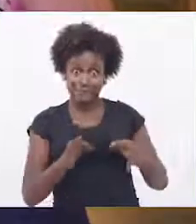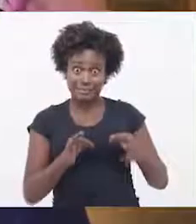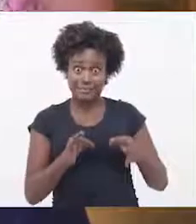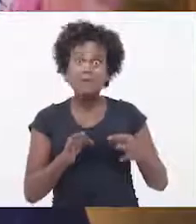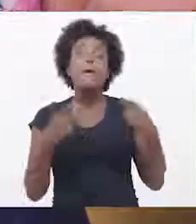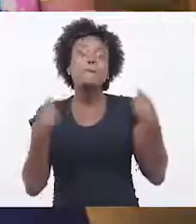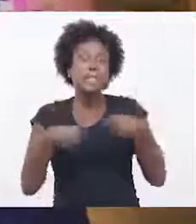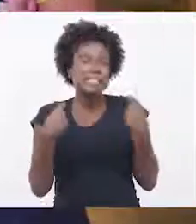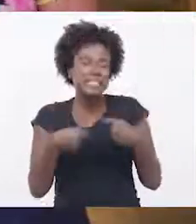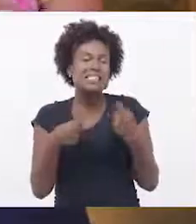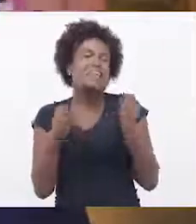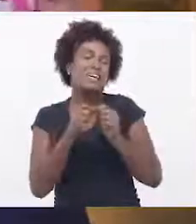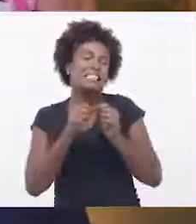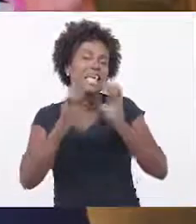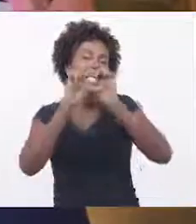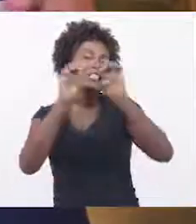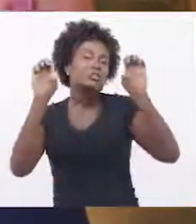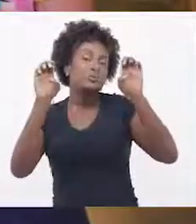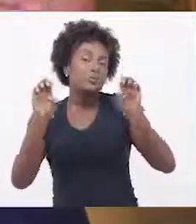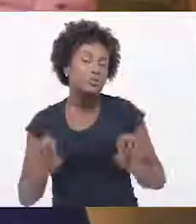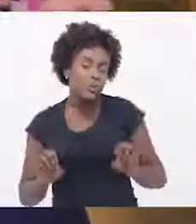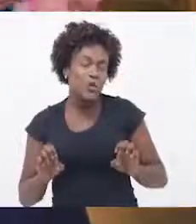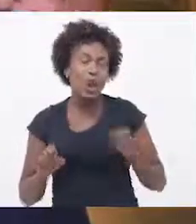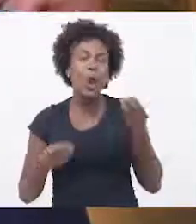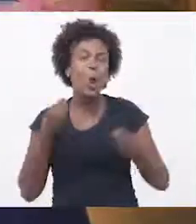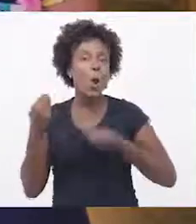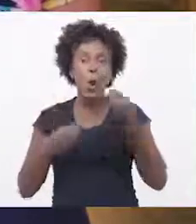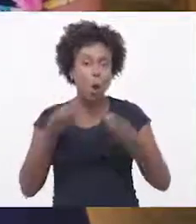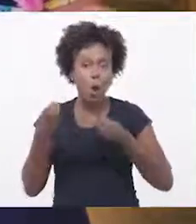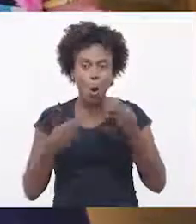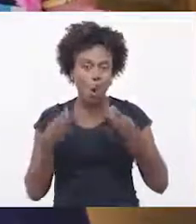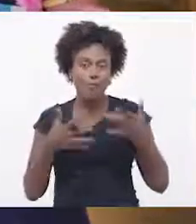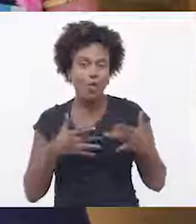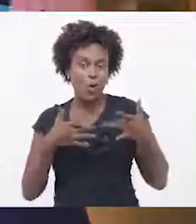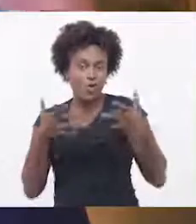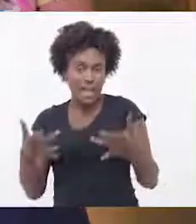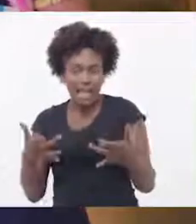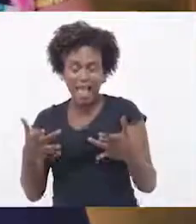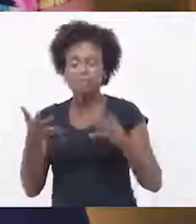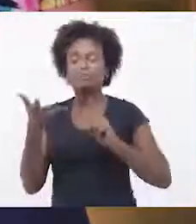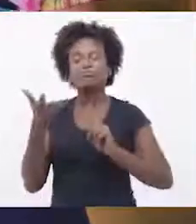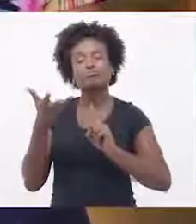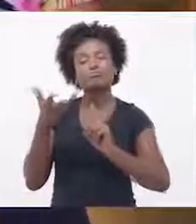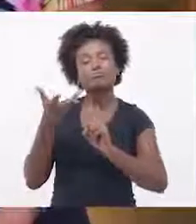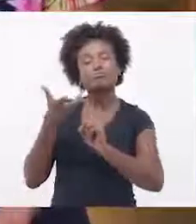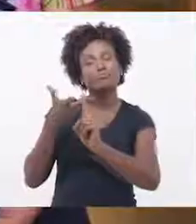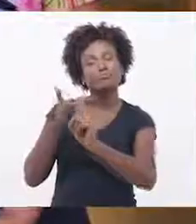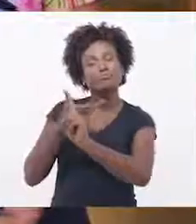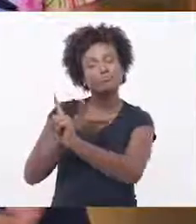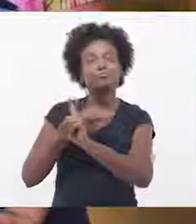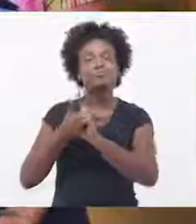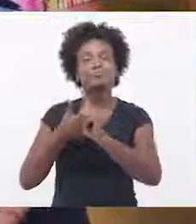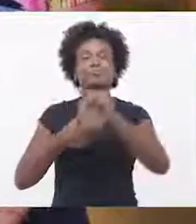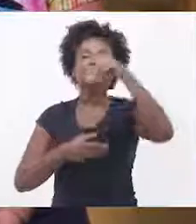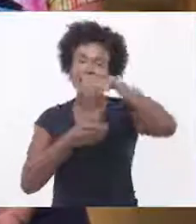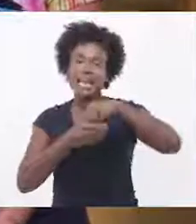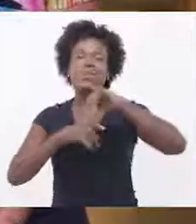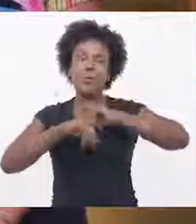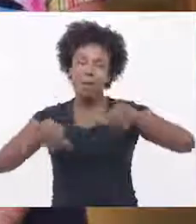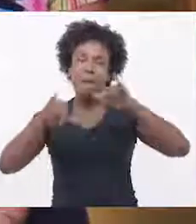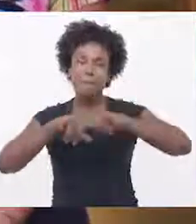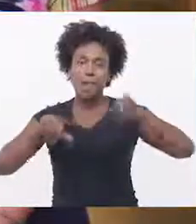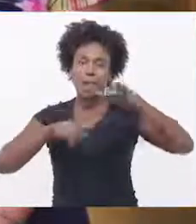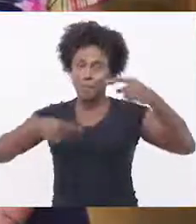eu preciso criar todo um processo e uma estrutura desse ciclo do voluntariado na minha campanha. Bom, então a gente vai se aprofundar